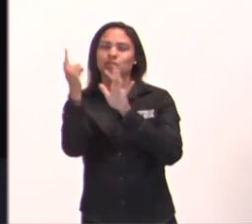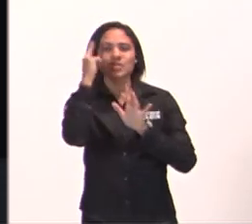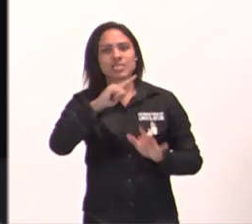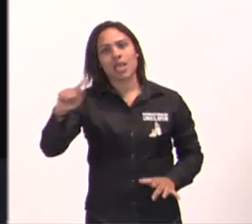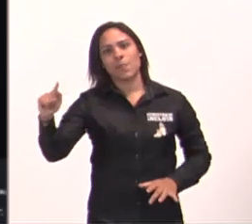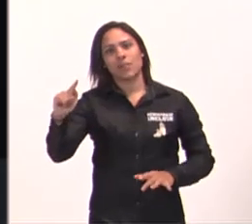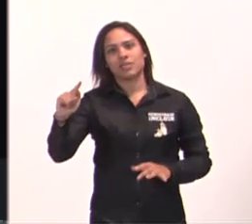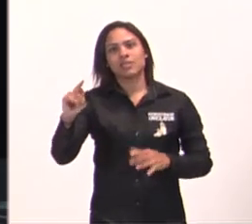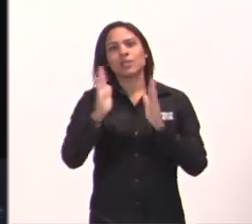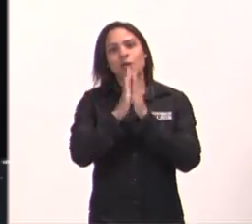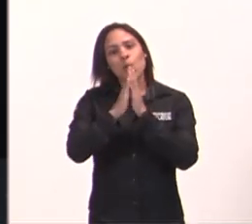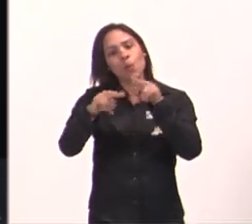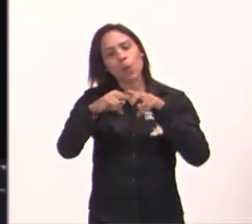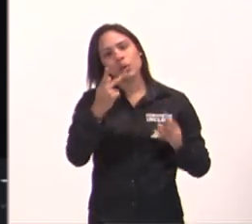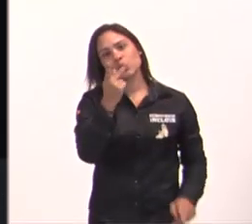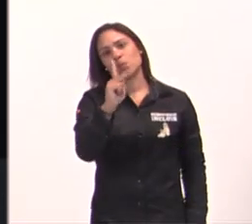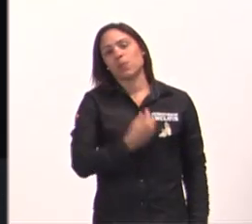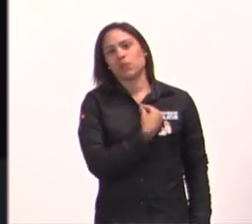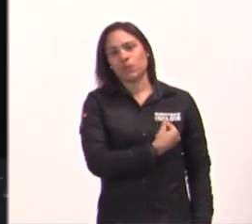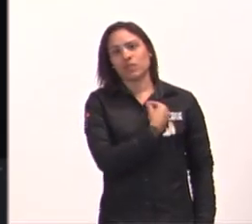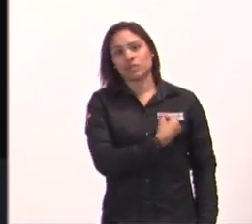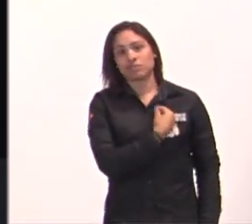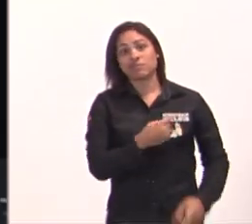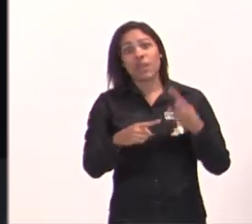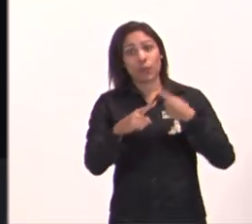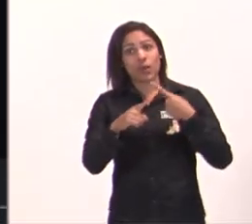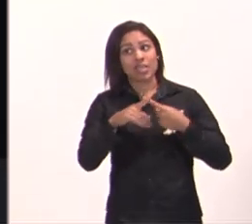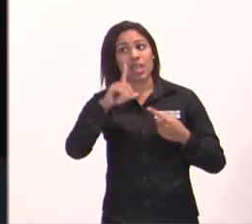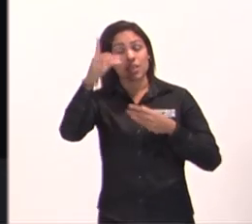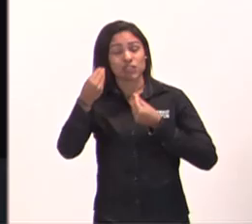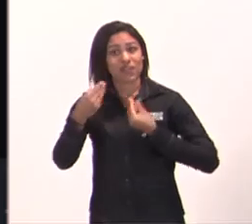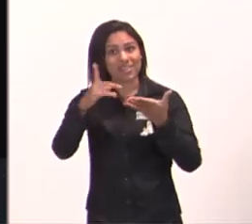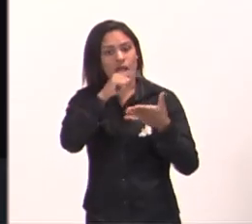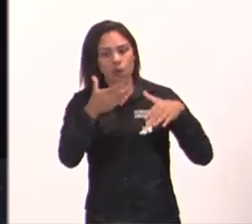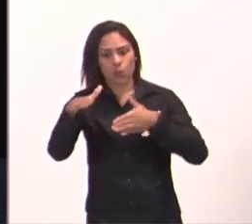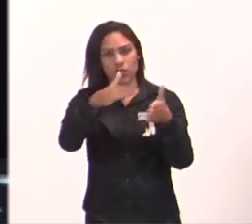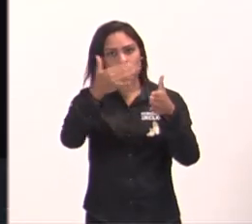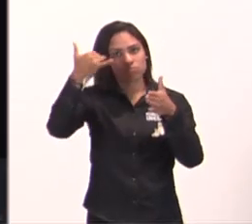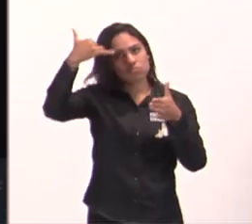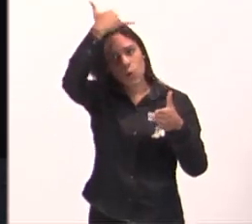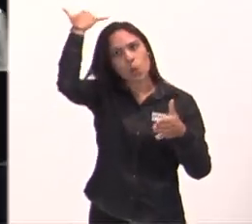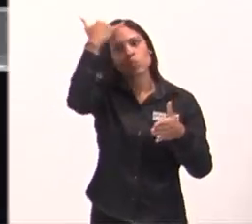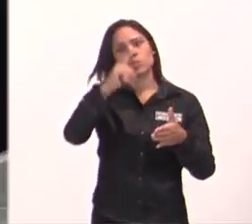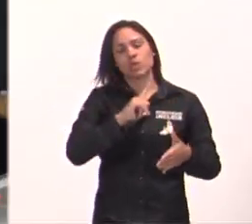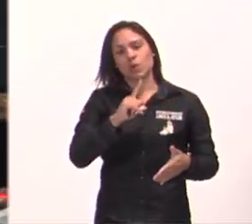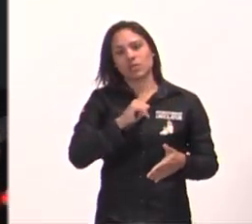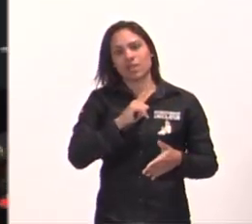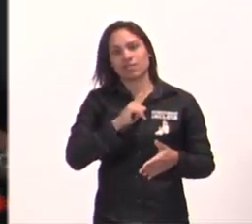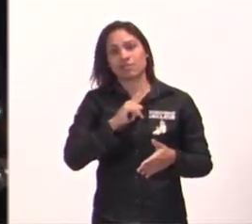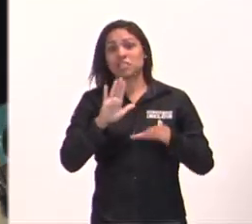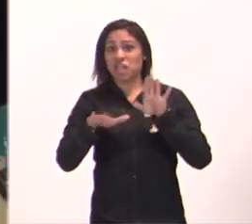mandar o rio de unção, e muitas vezes vai mandar através de uma igreja, que ama você, por favor, nos dê essa chance,